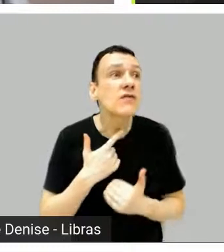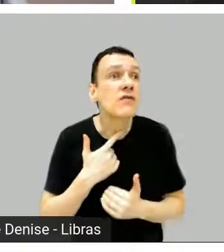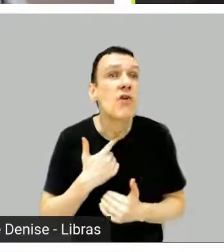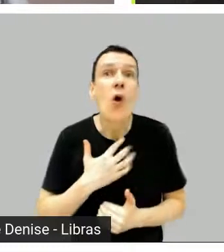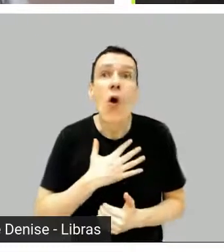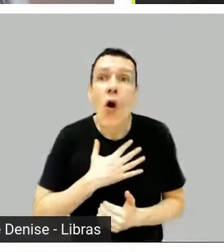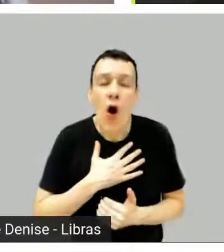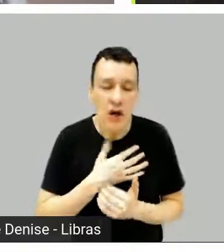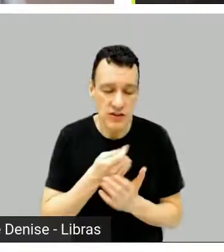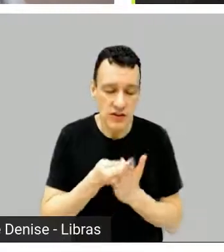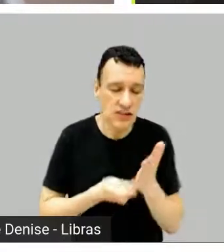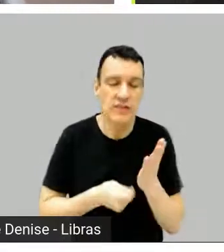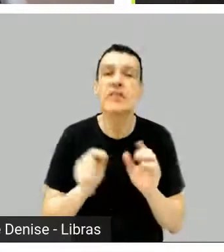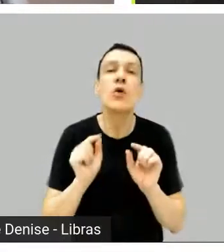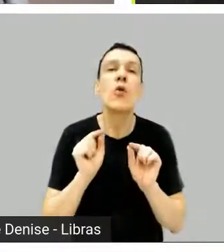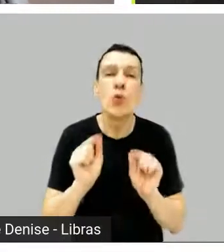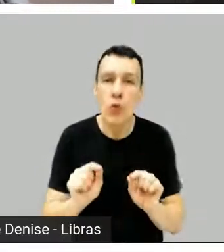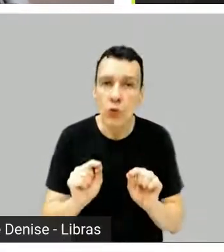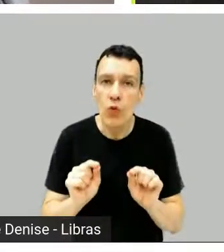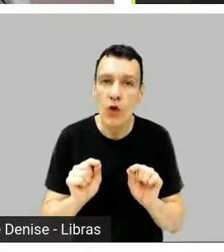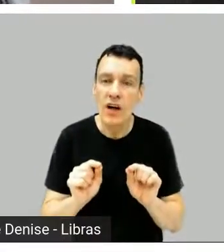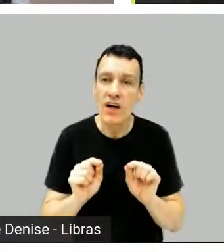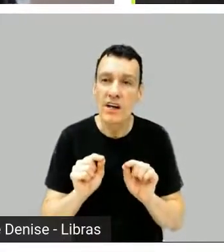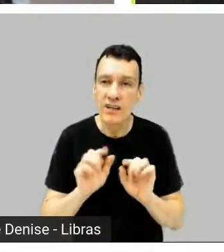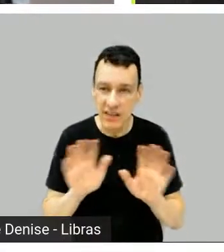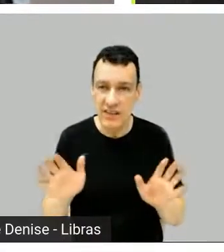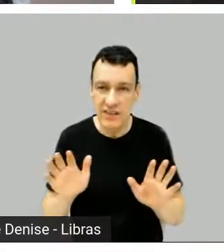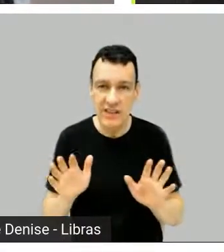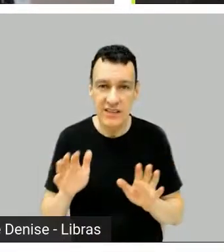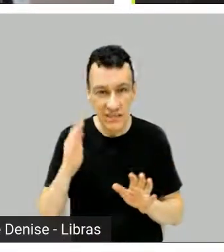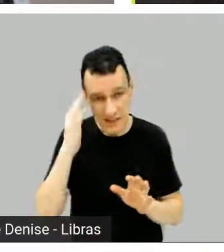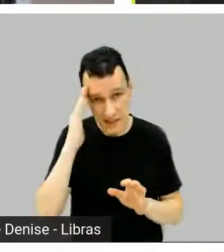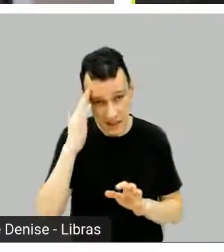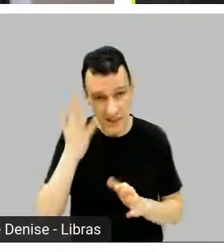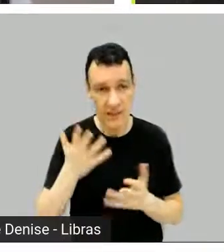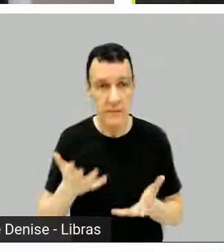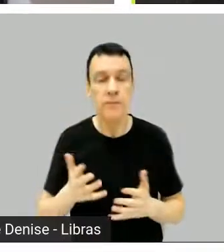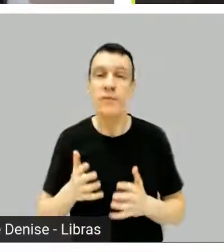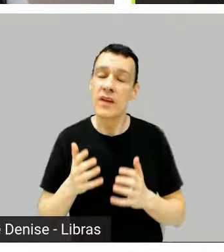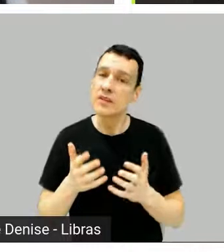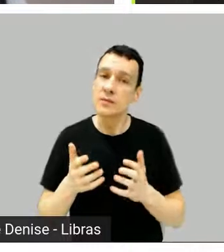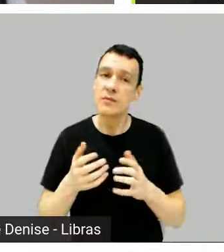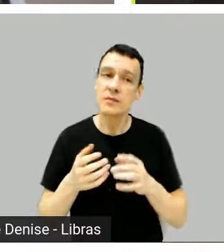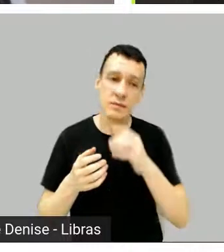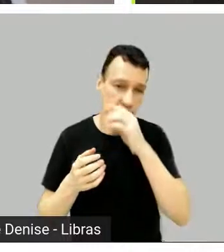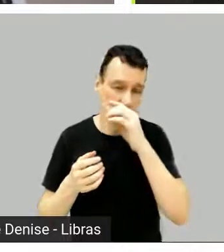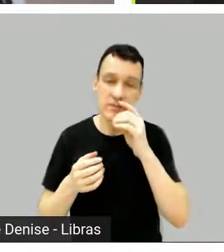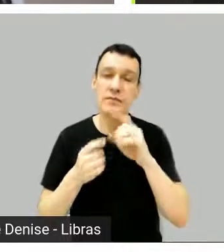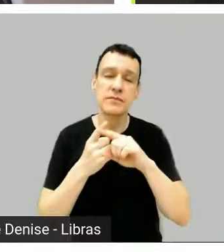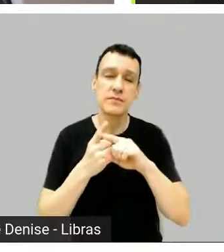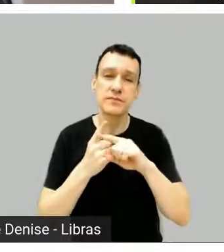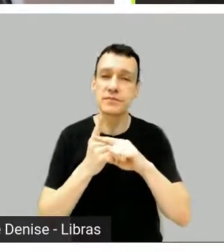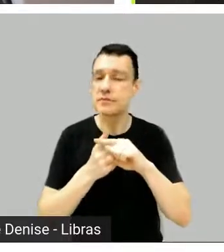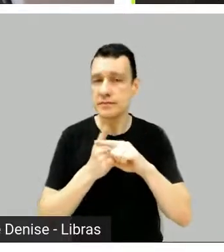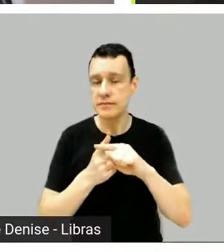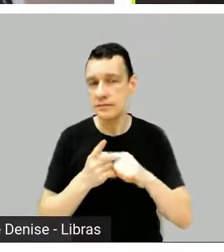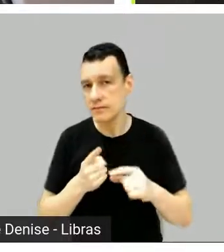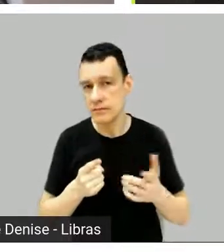não tivesse dinheiro envolvido? Enfim, se você... Se fosse, assim, um...